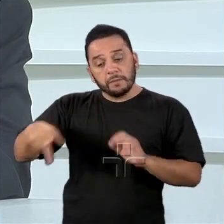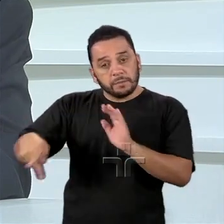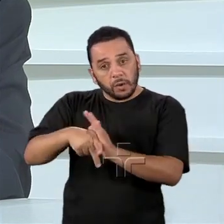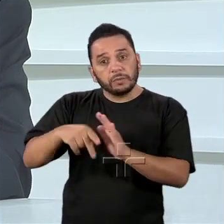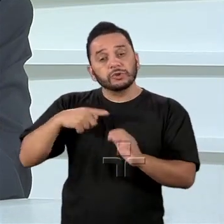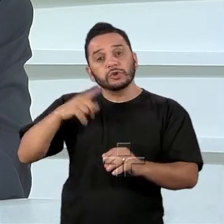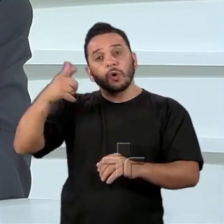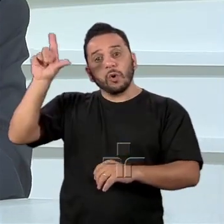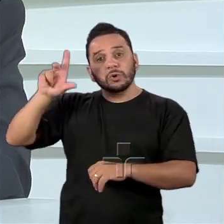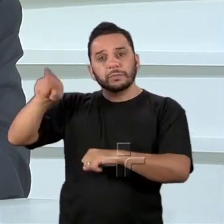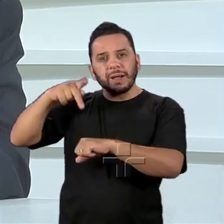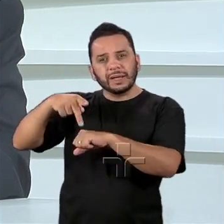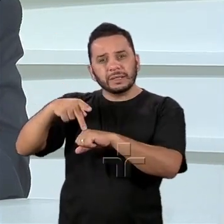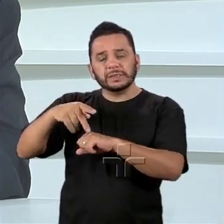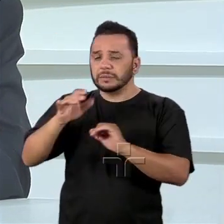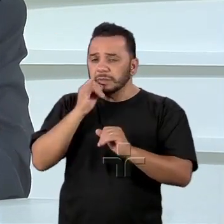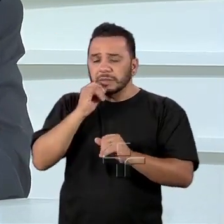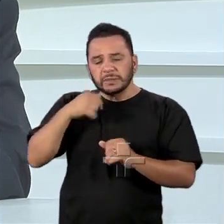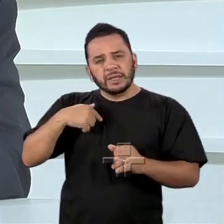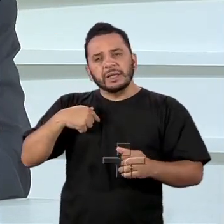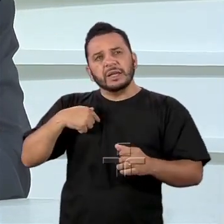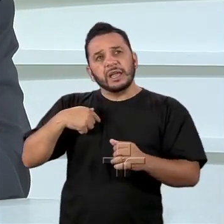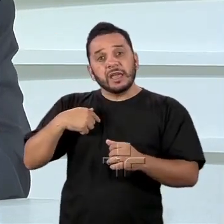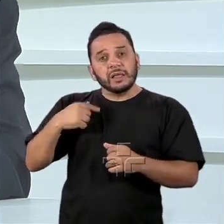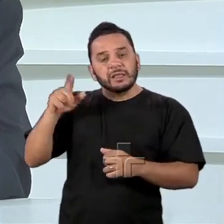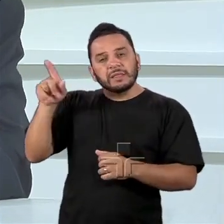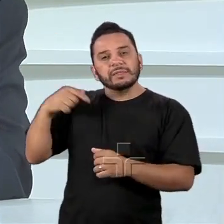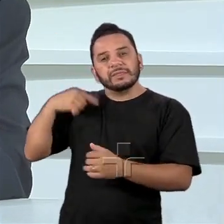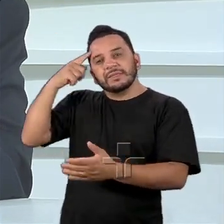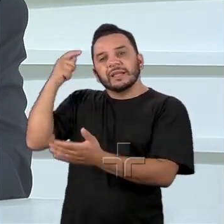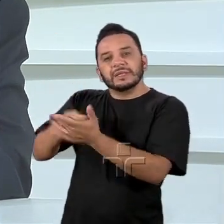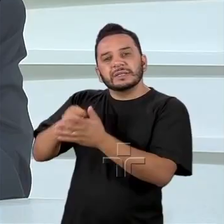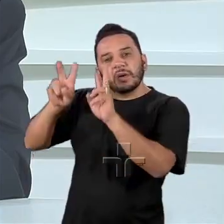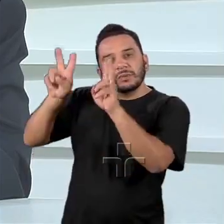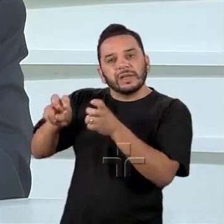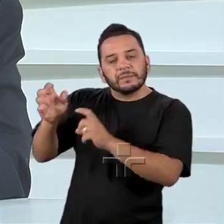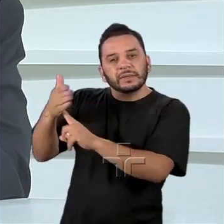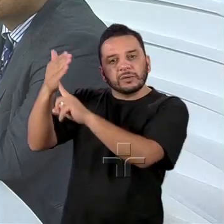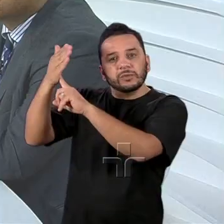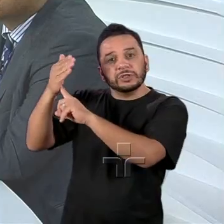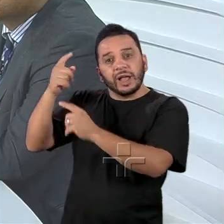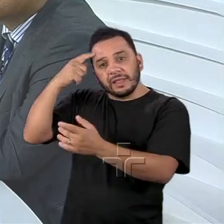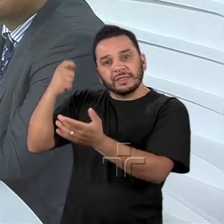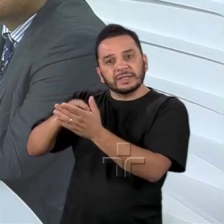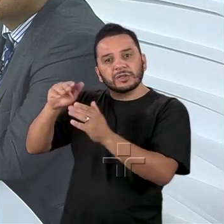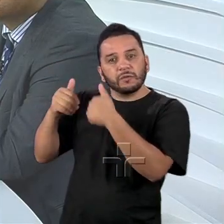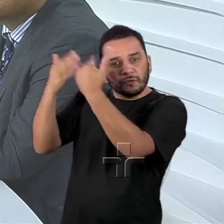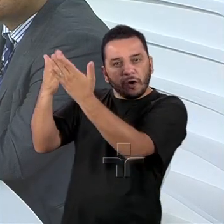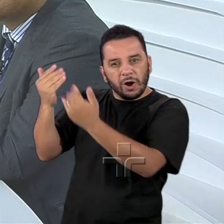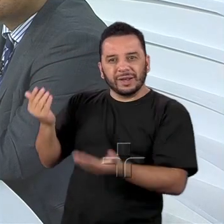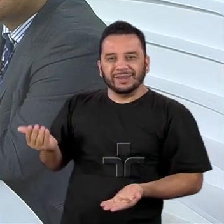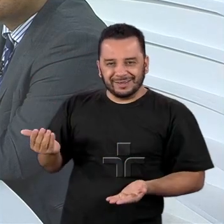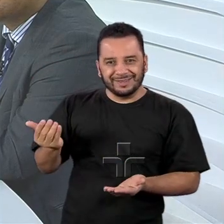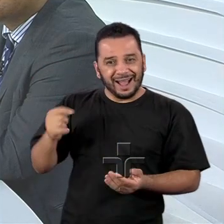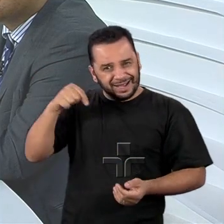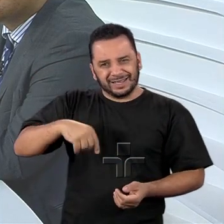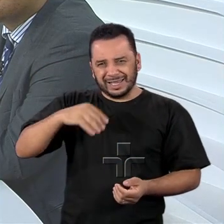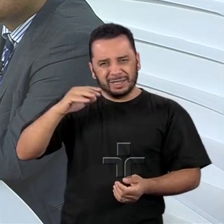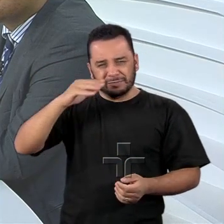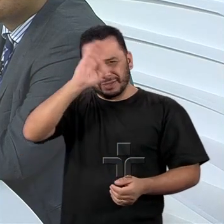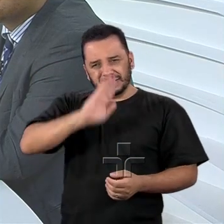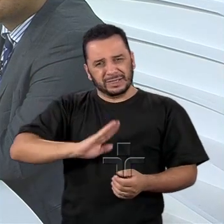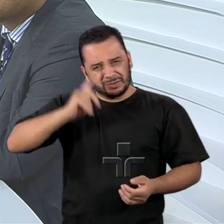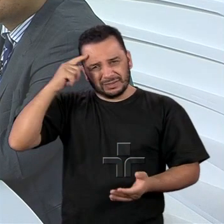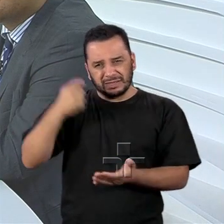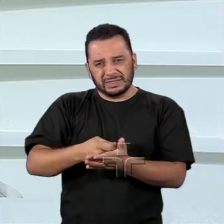as decisões sobre investimentos e tecnologia são tomadas lá fora, levando em consideração outras questões, não só as questões estratégicas do